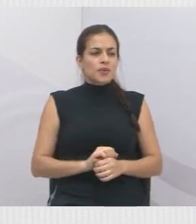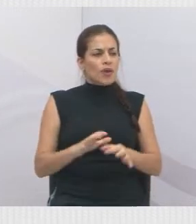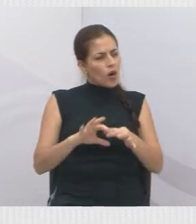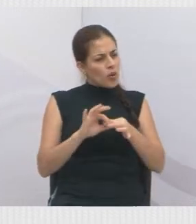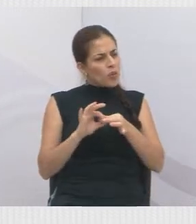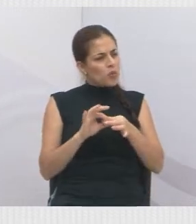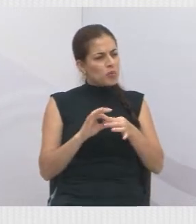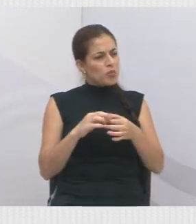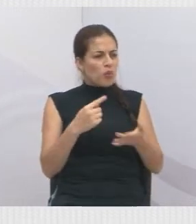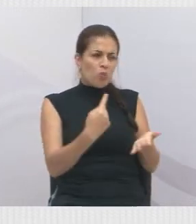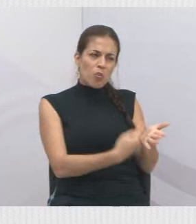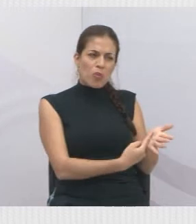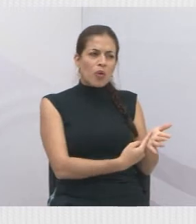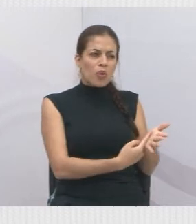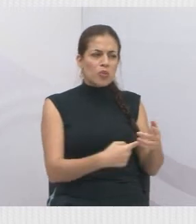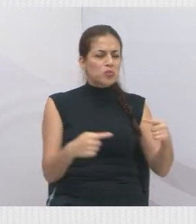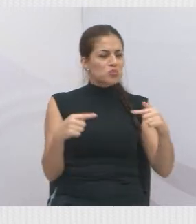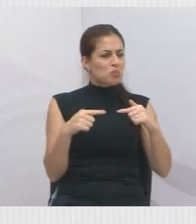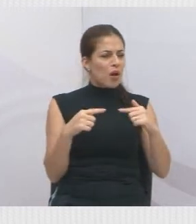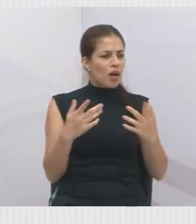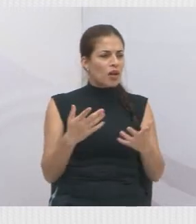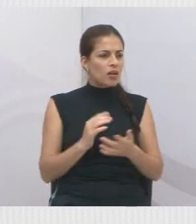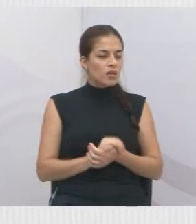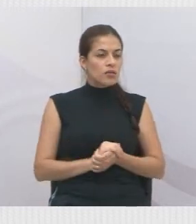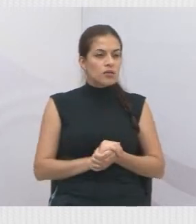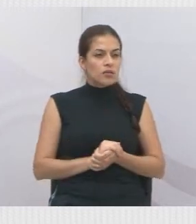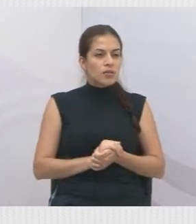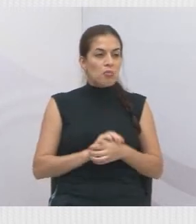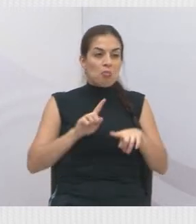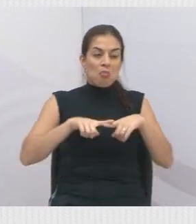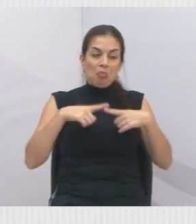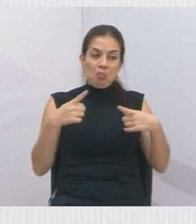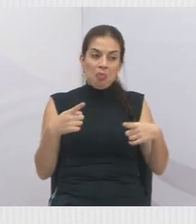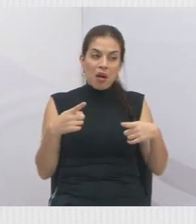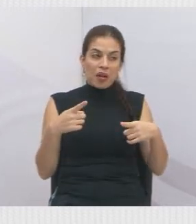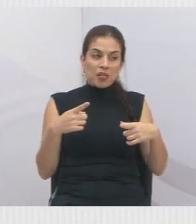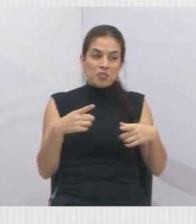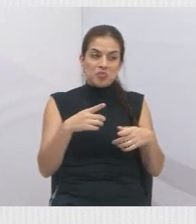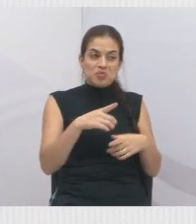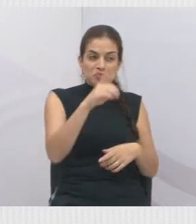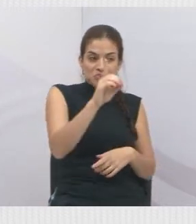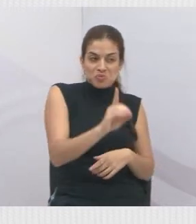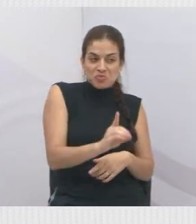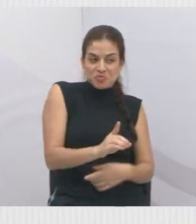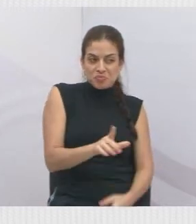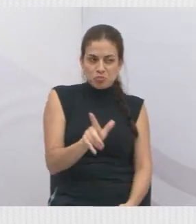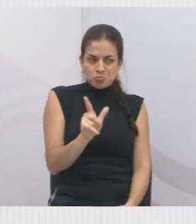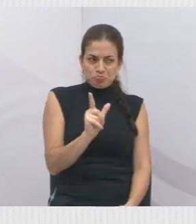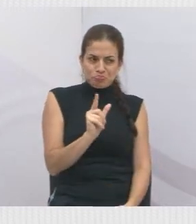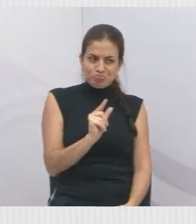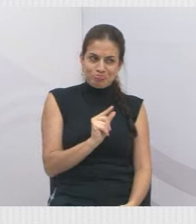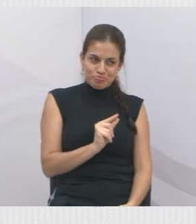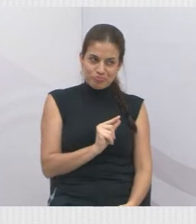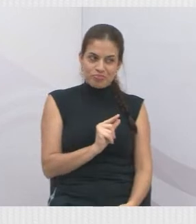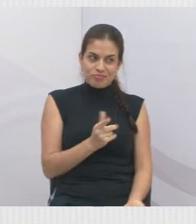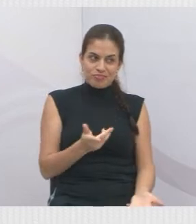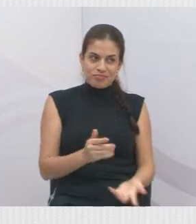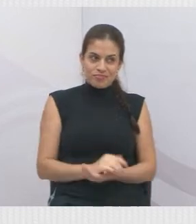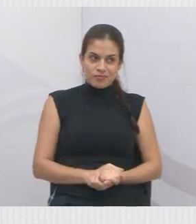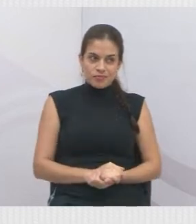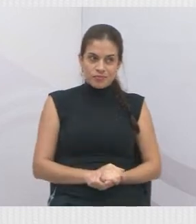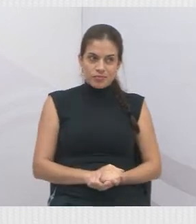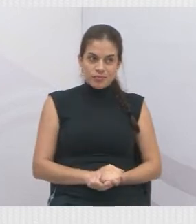direitos são minorados. Então, se a pessoa faz um acordo com o seu empregador,